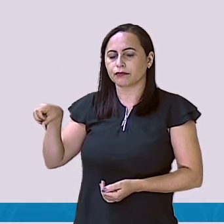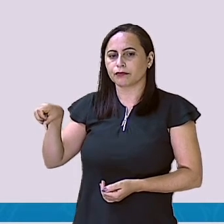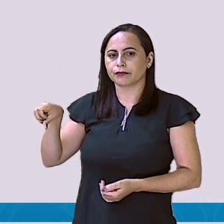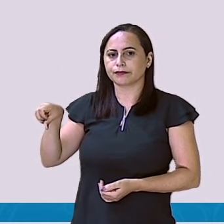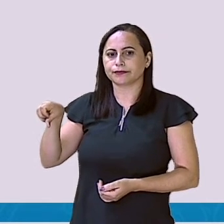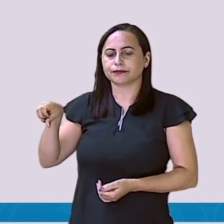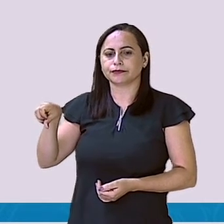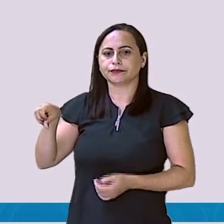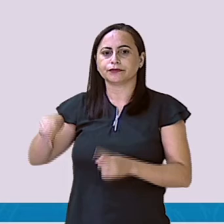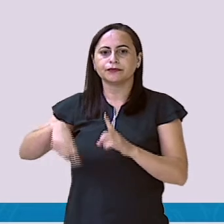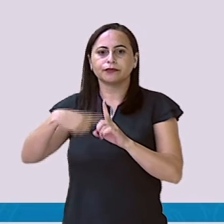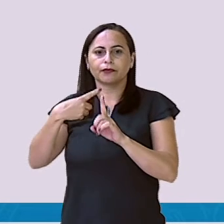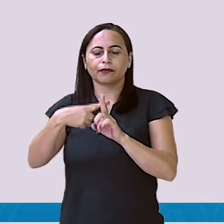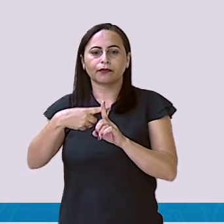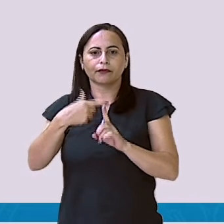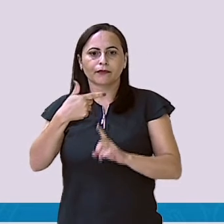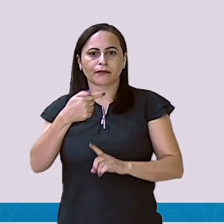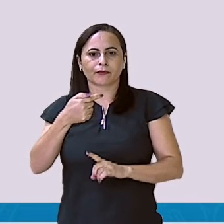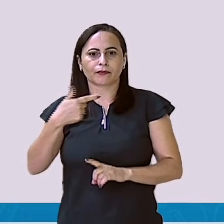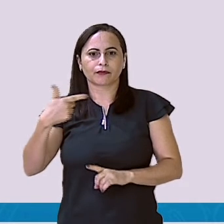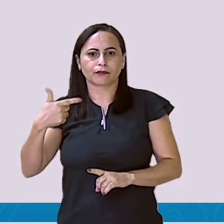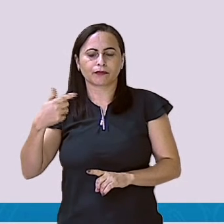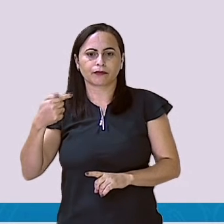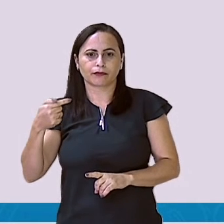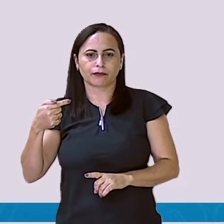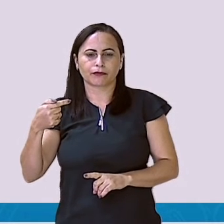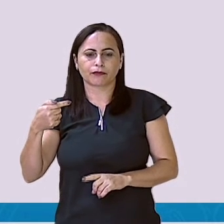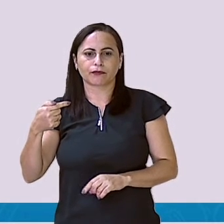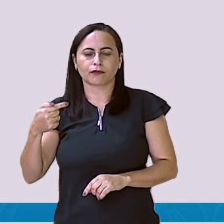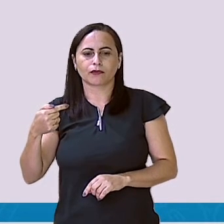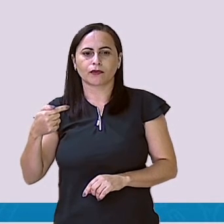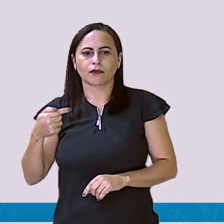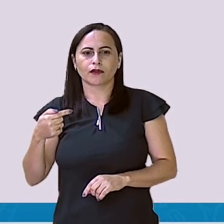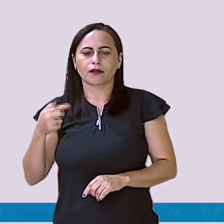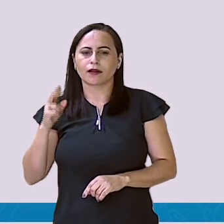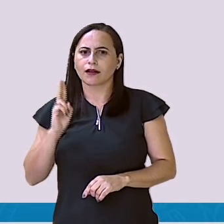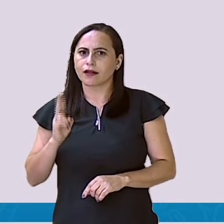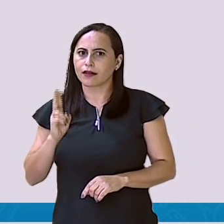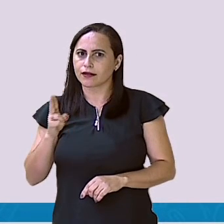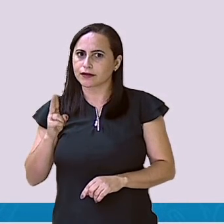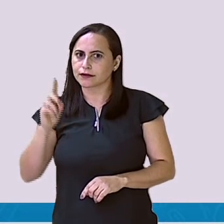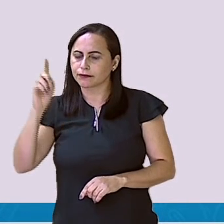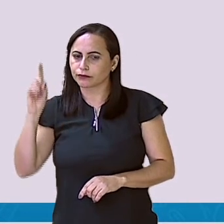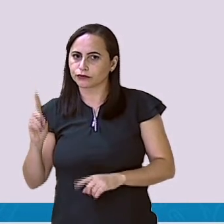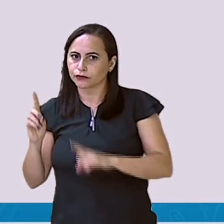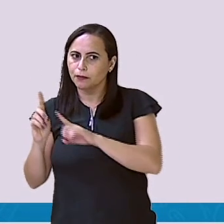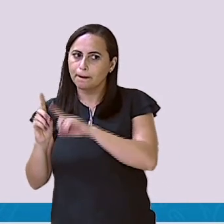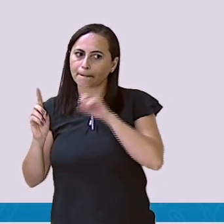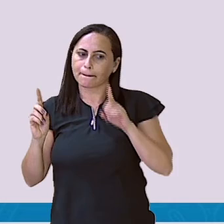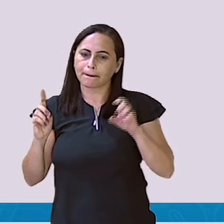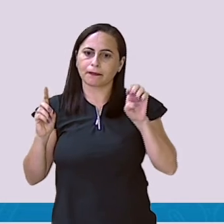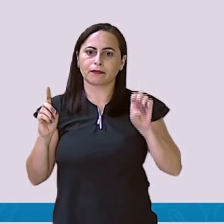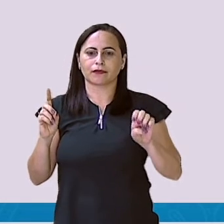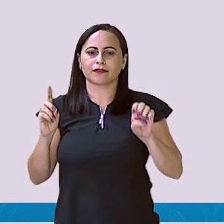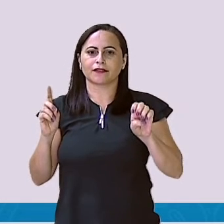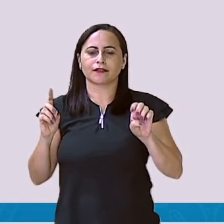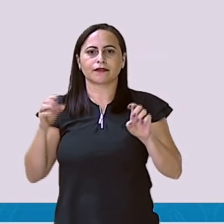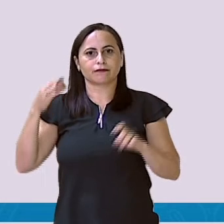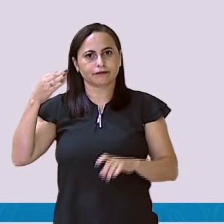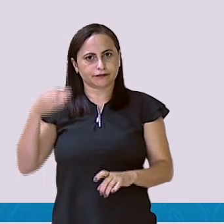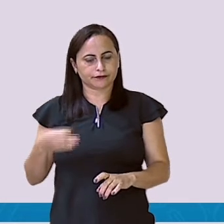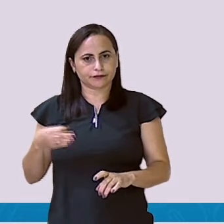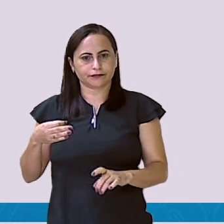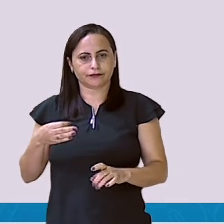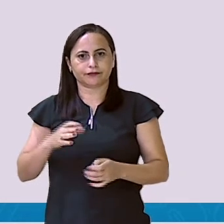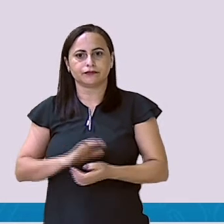,00 mais R 727,00. Eu sempre colocando de lá pra cá, vai ficar direitinho debaixo